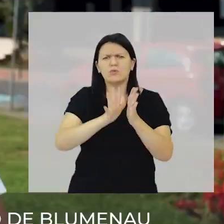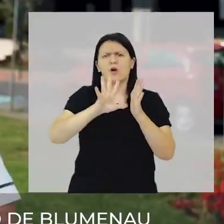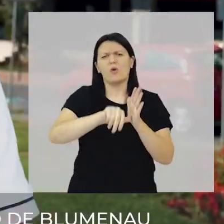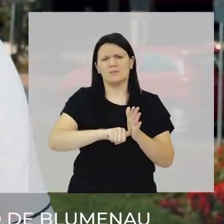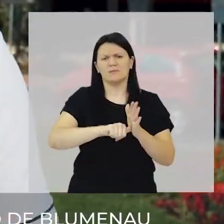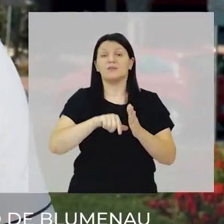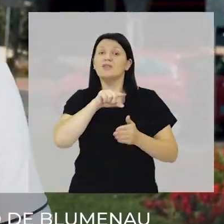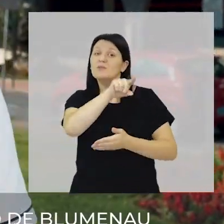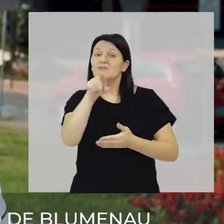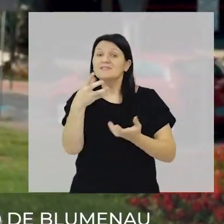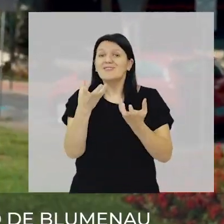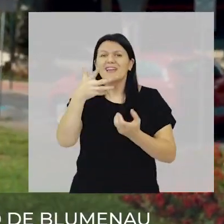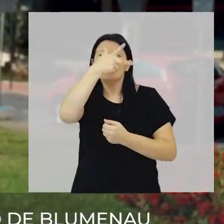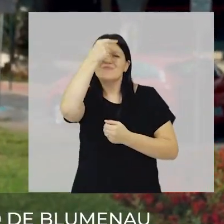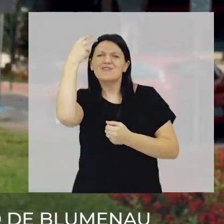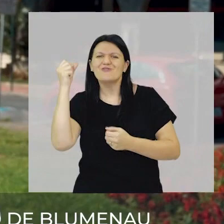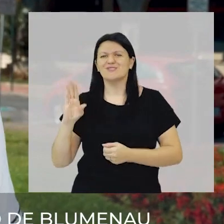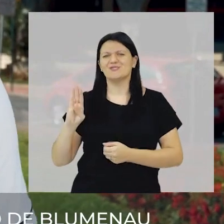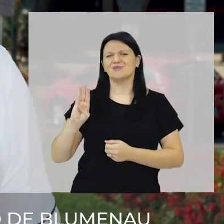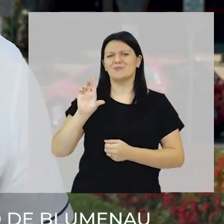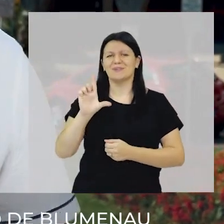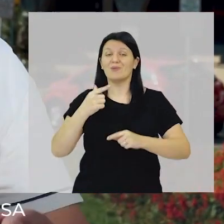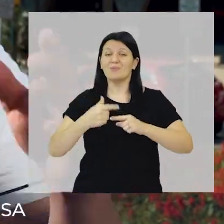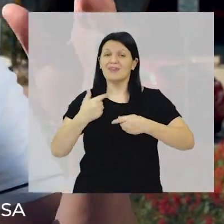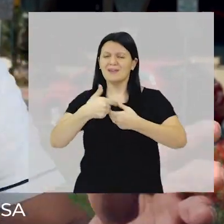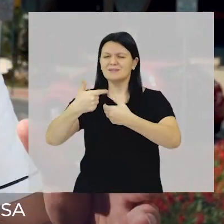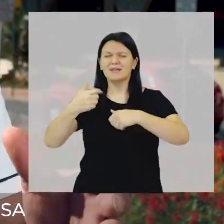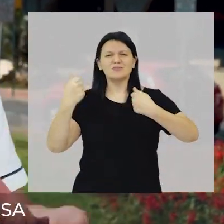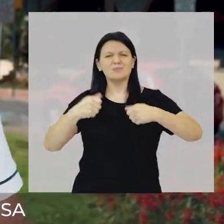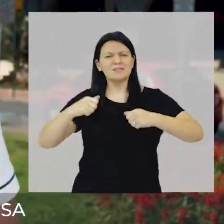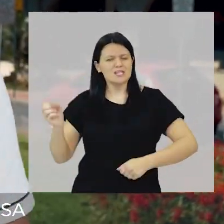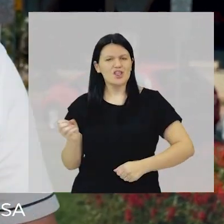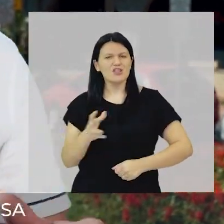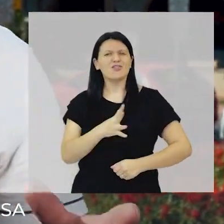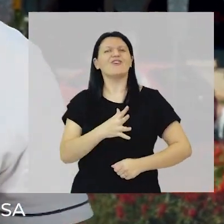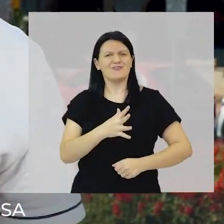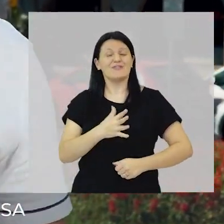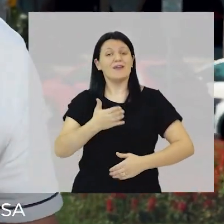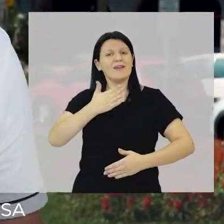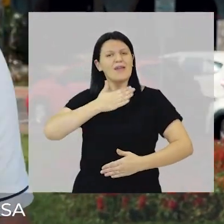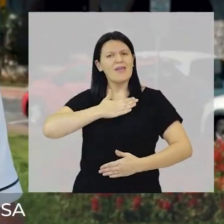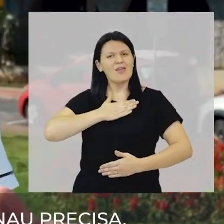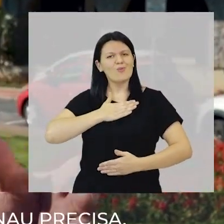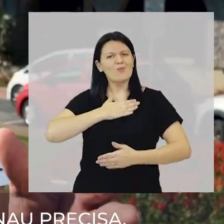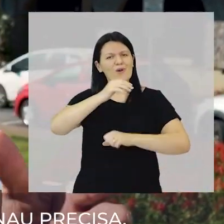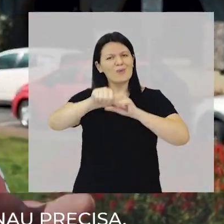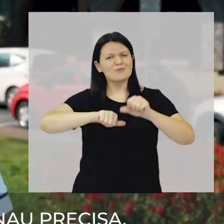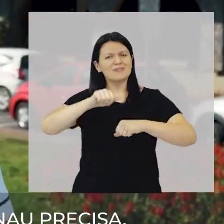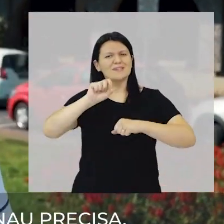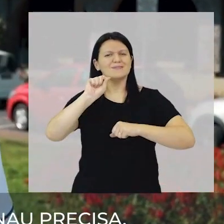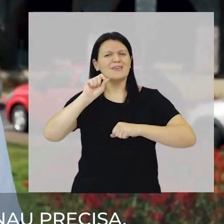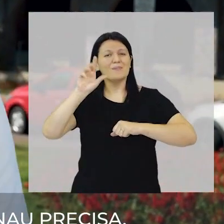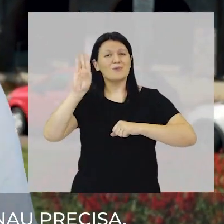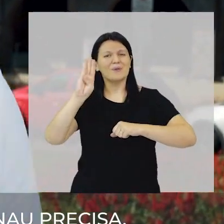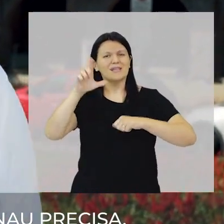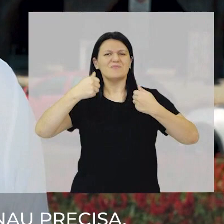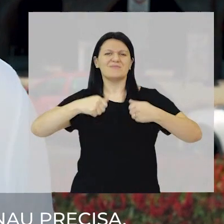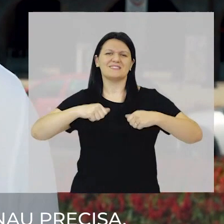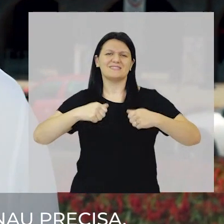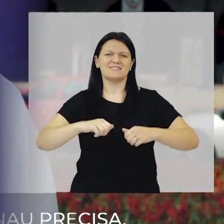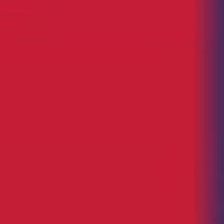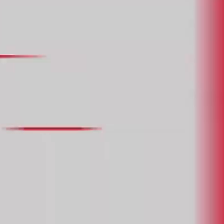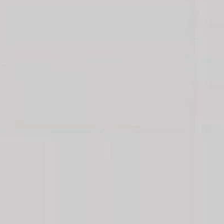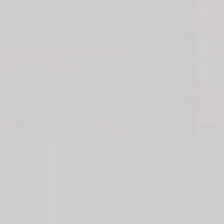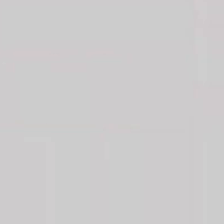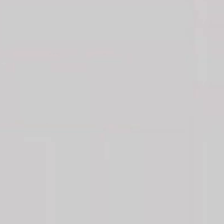corrupção. E por você, eu quero ser prefeito de Blumenau. Porque a cidade precisa respirar novos ares. E eu sou a mudança que Blumenau